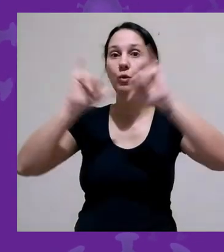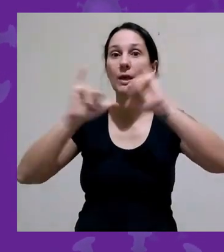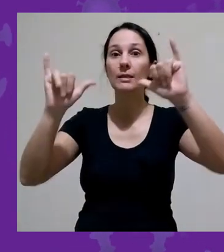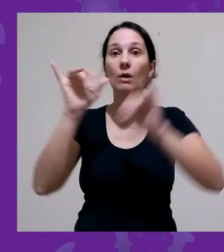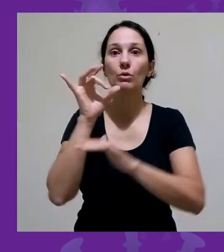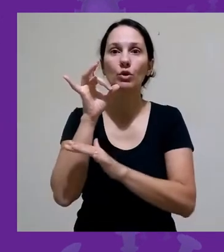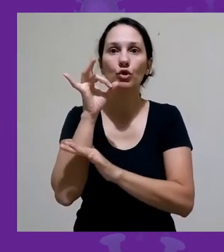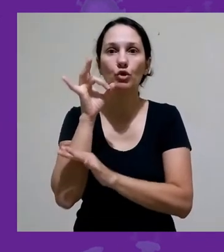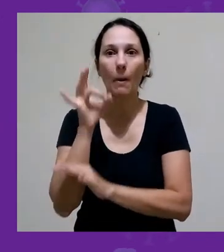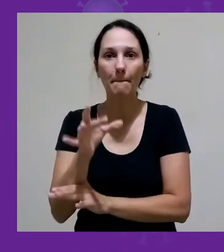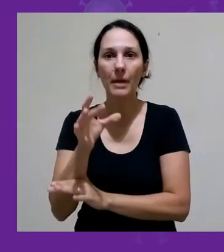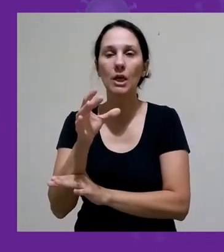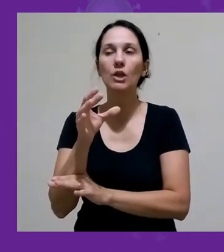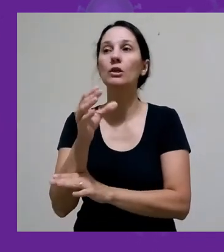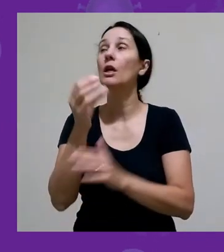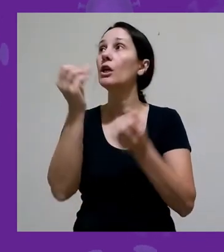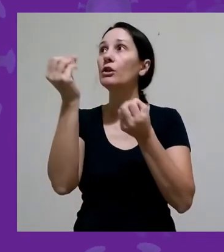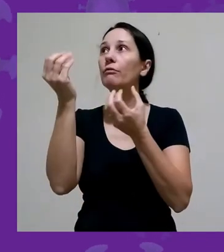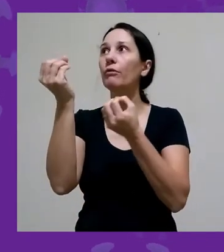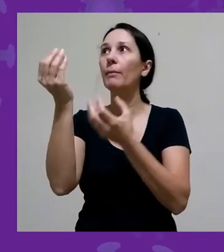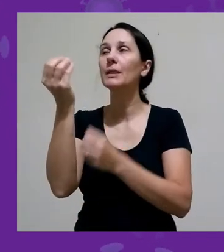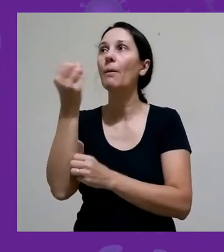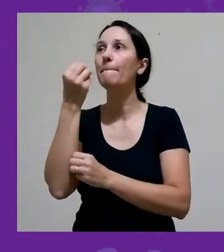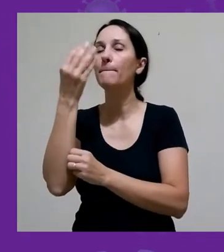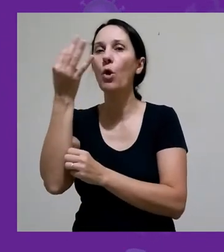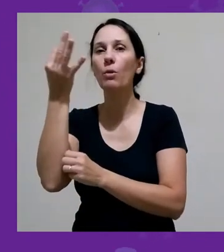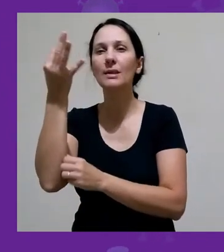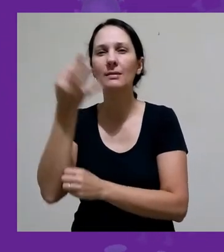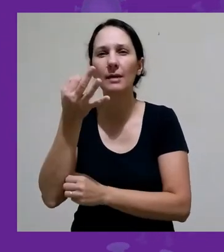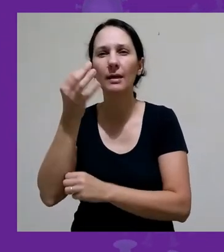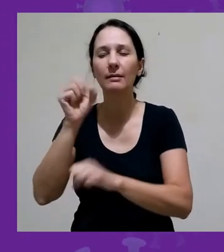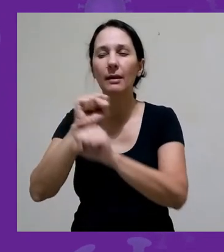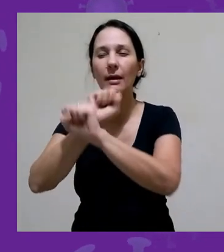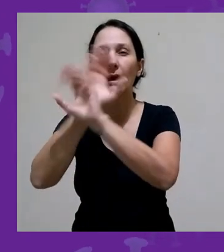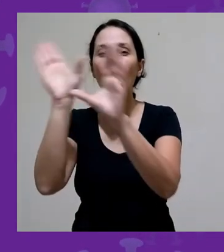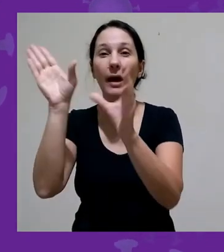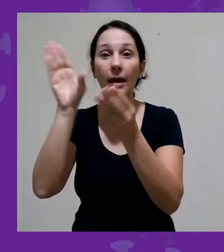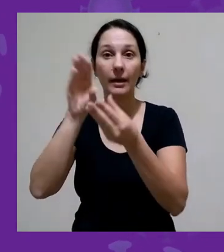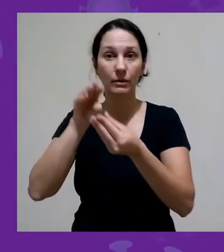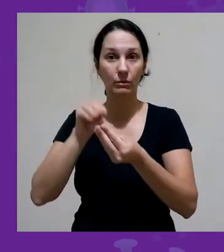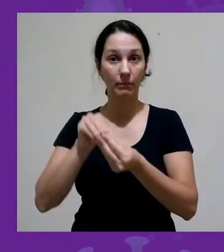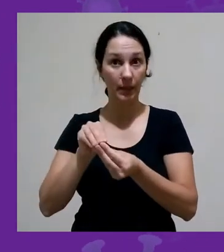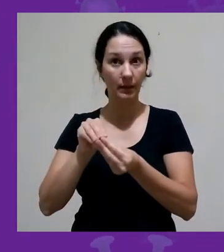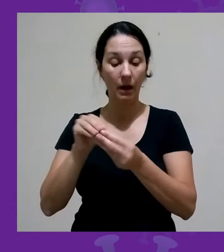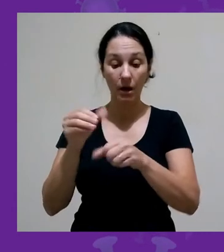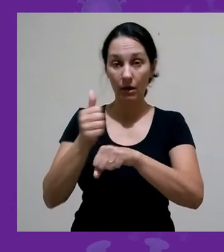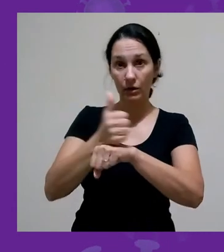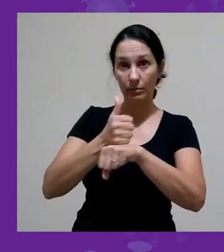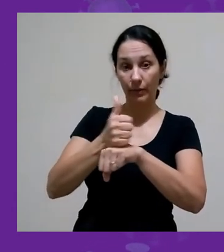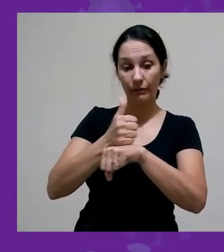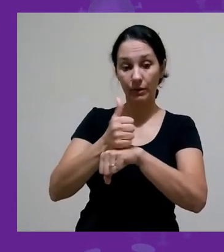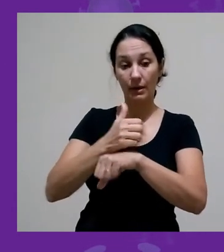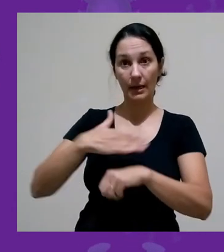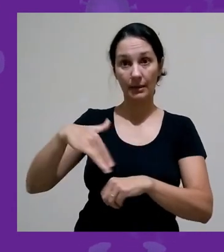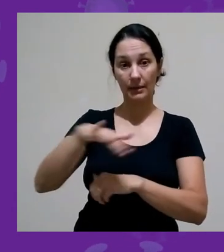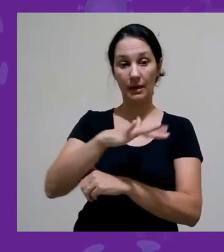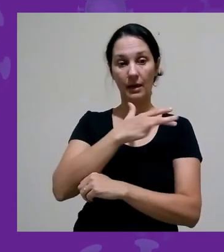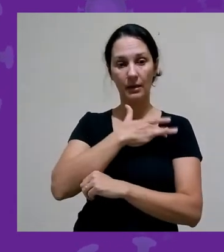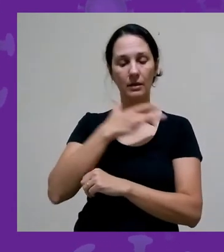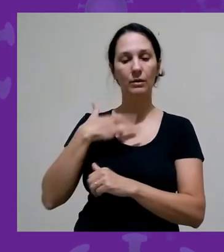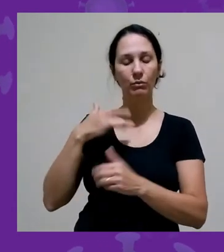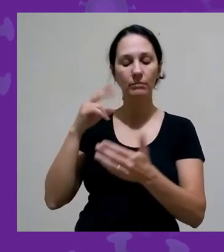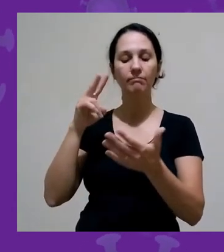saúde possam ter acesso a informações sintetizadas e de qualidade para que eles possam, em pouco tempo de